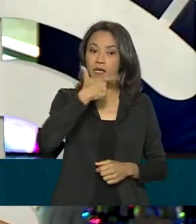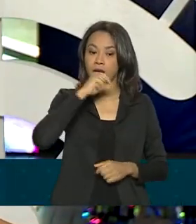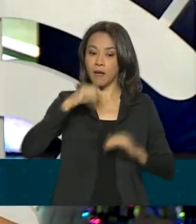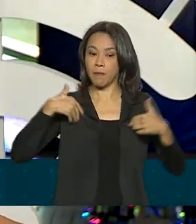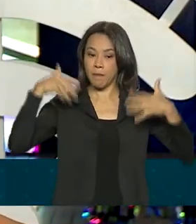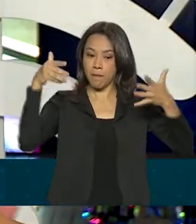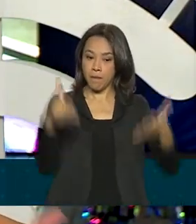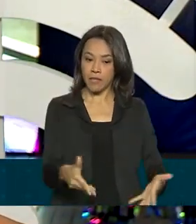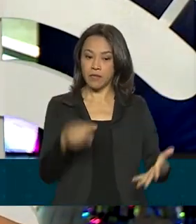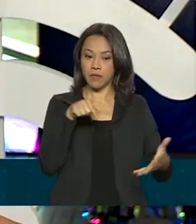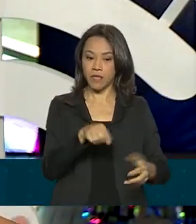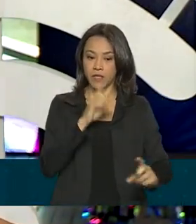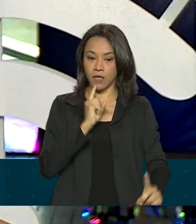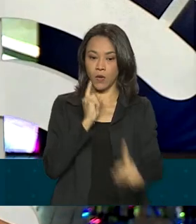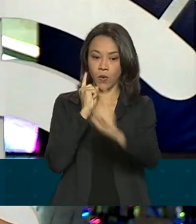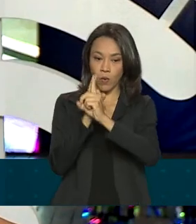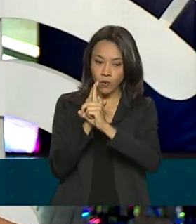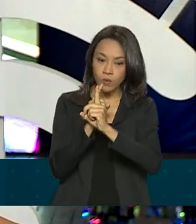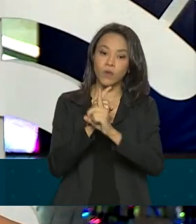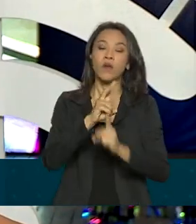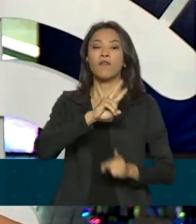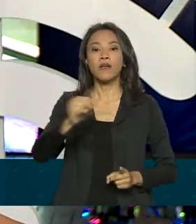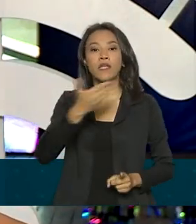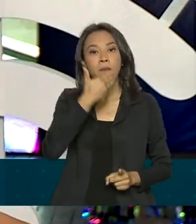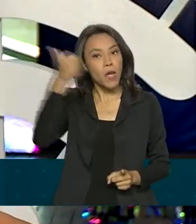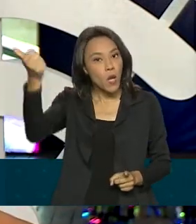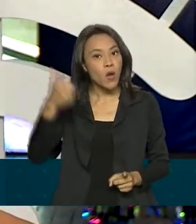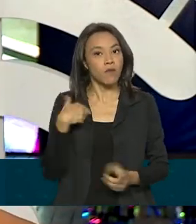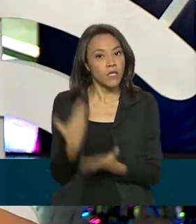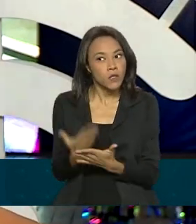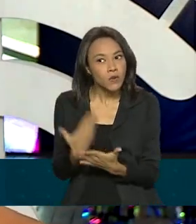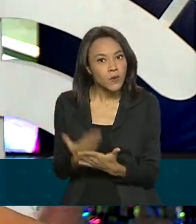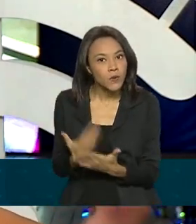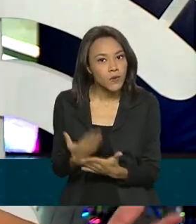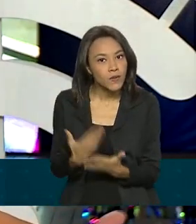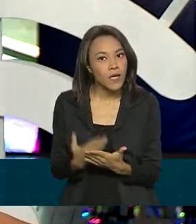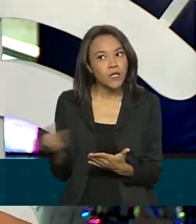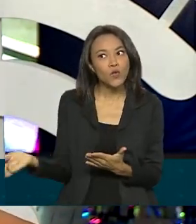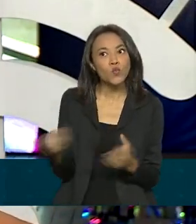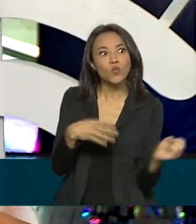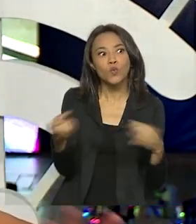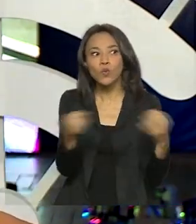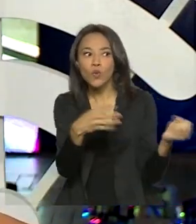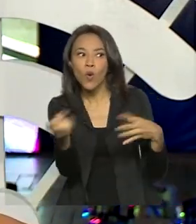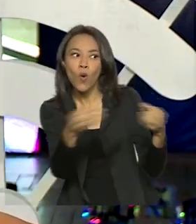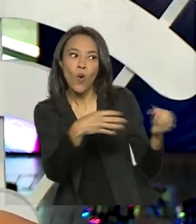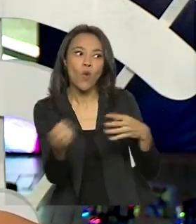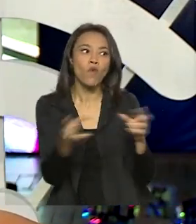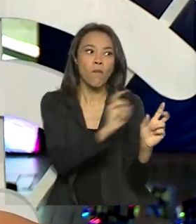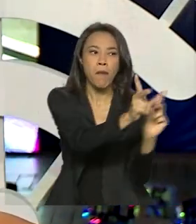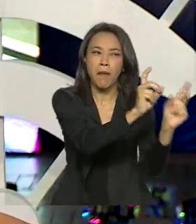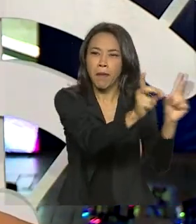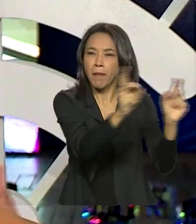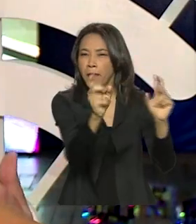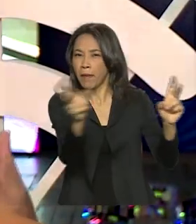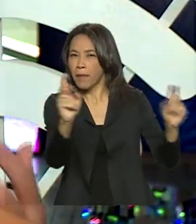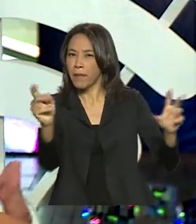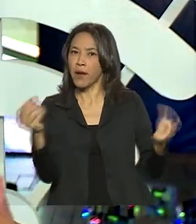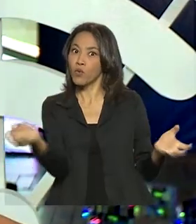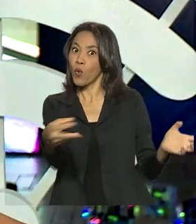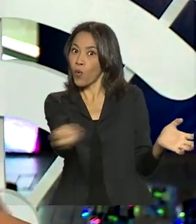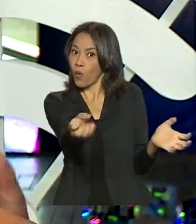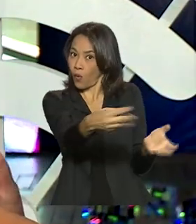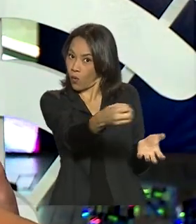eles percebam que eles vão ter que se aprimorar mais, estudar mais. Tem um novo mercado que eles podem descobrir, que eles podem se